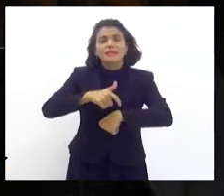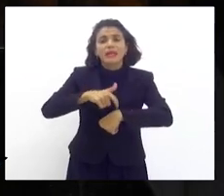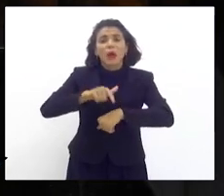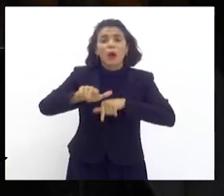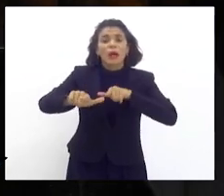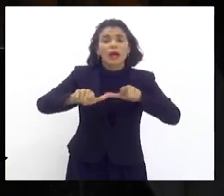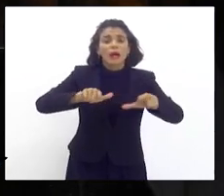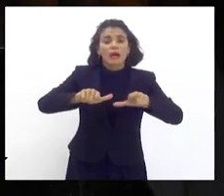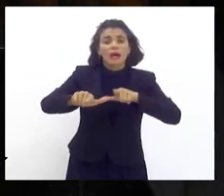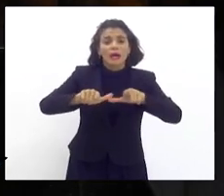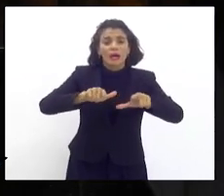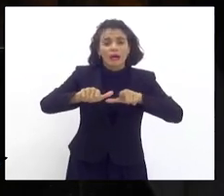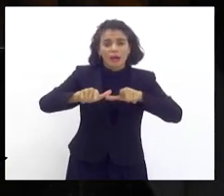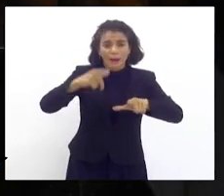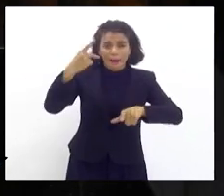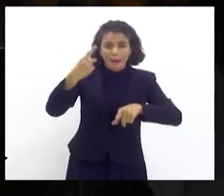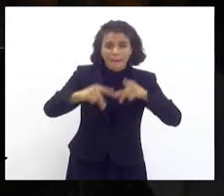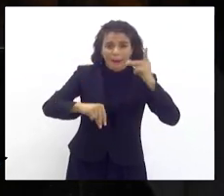trabalhar,